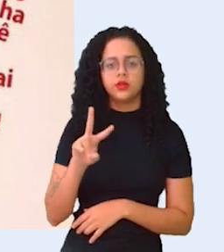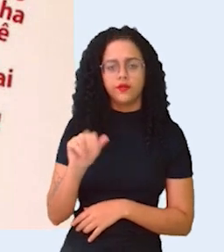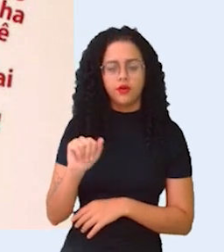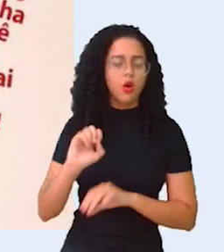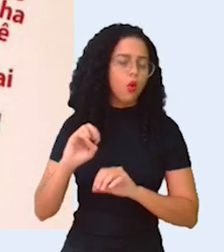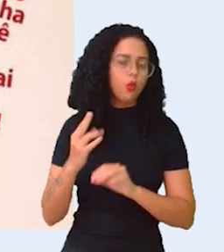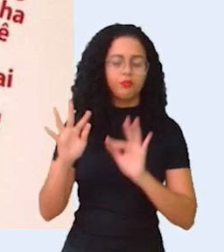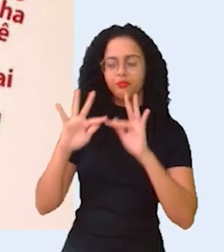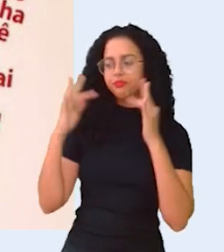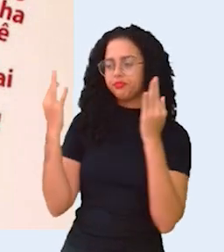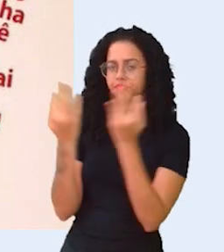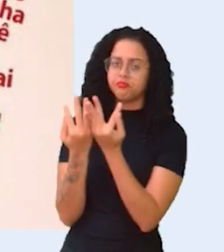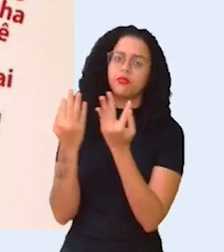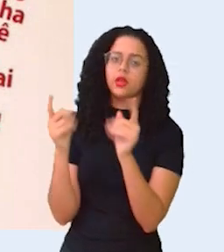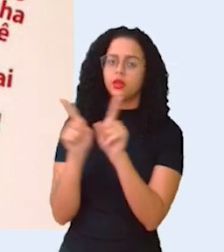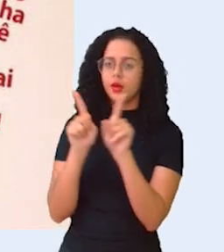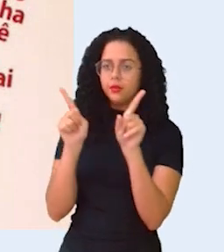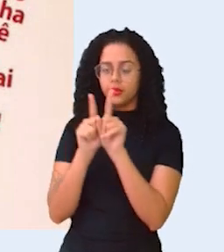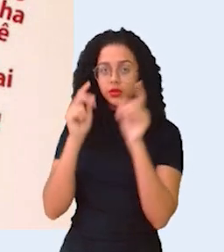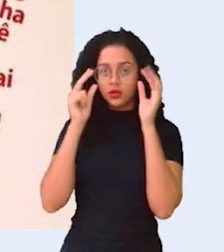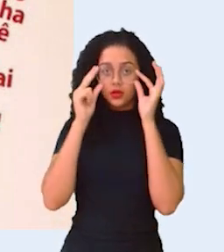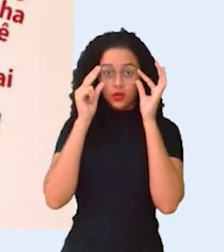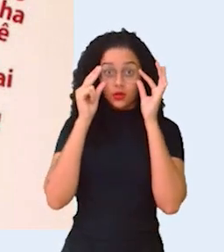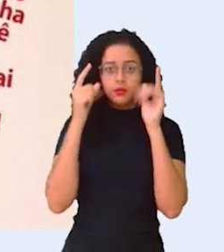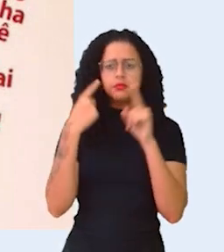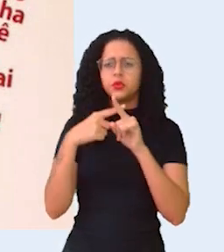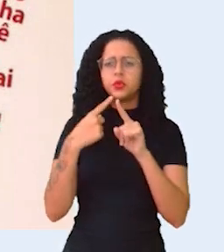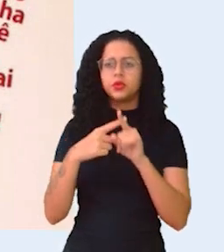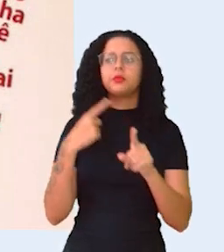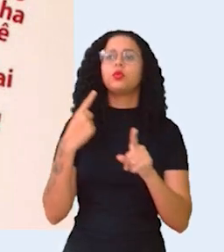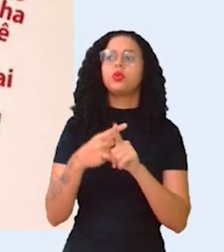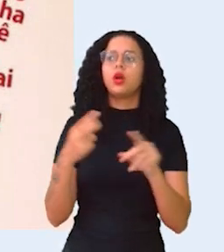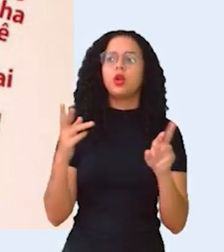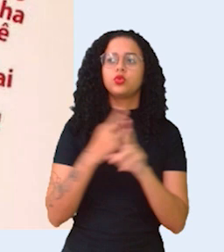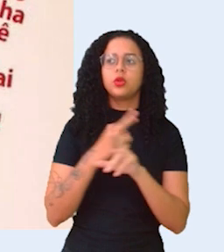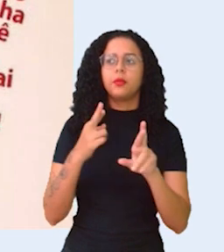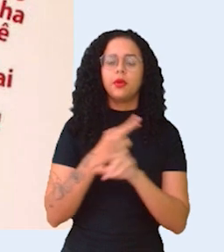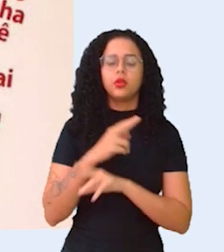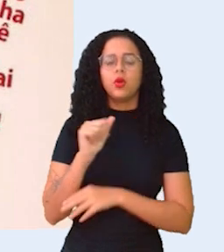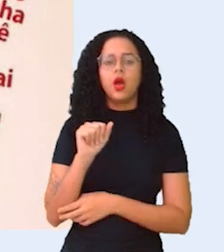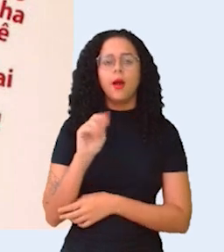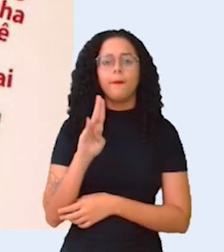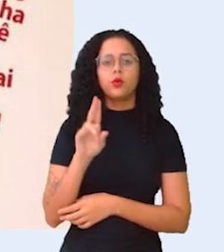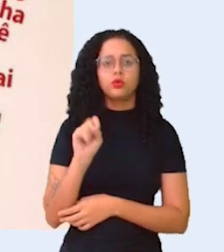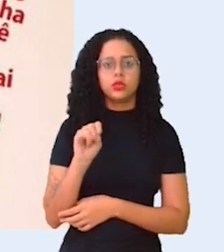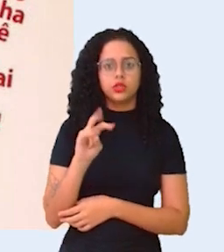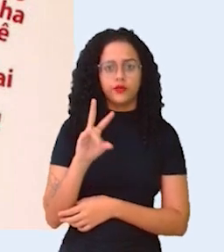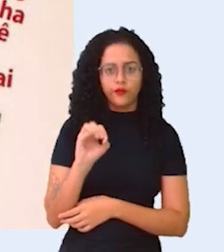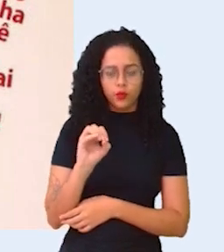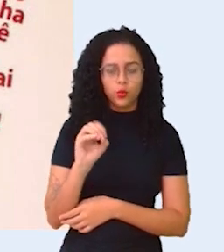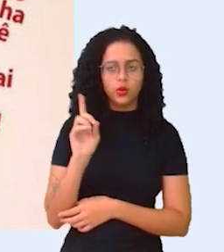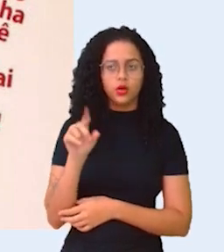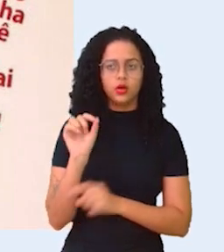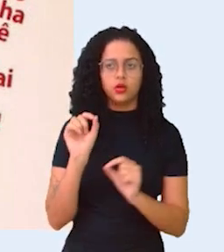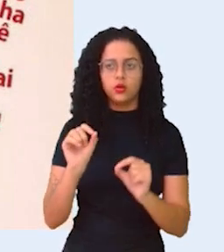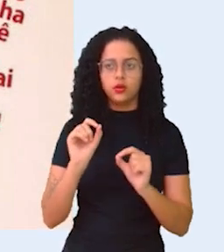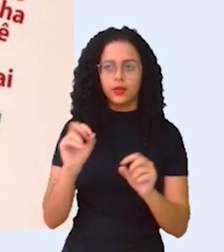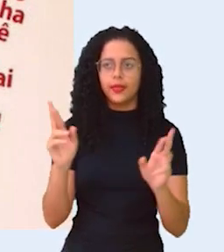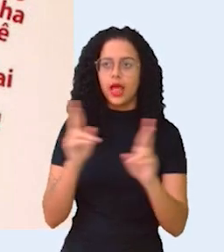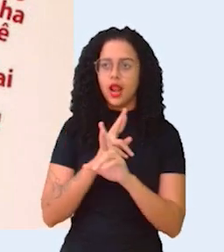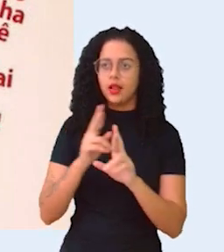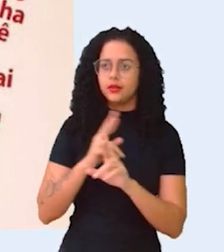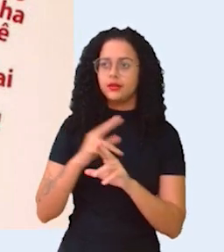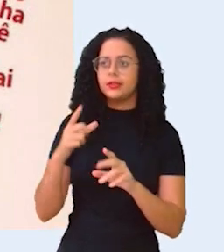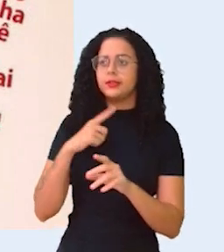seu ter uma relação abusiva com você. Por quê? Porque o relacionamento abusivo, ele é definido como uma relação que apresenta